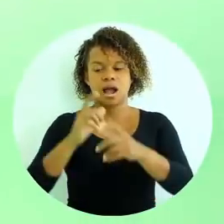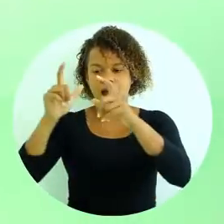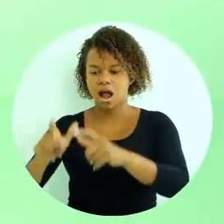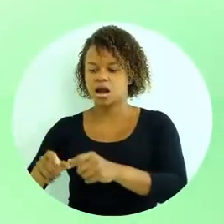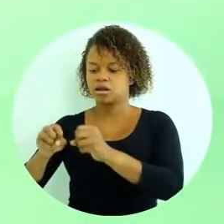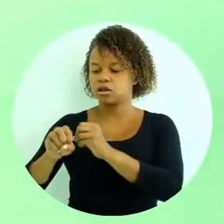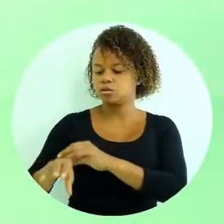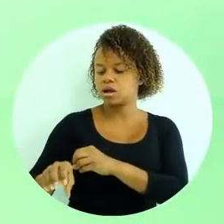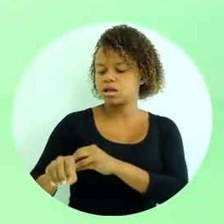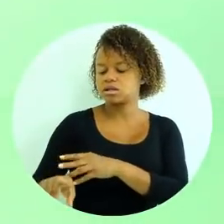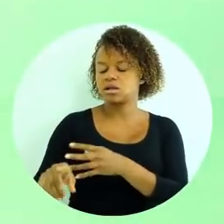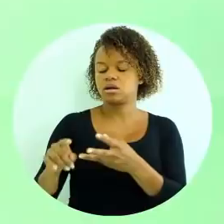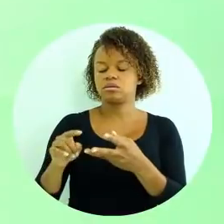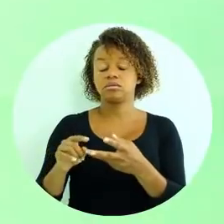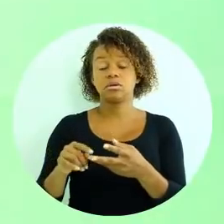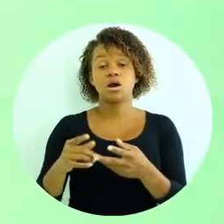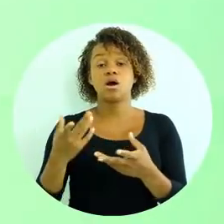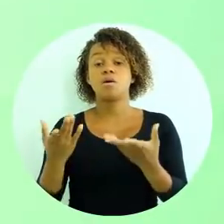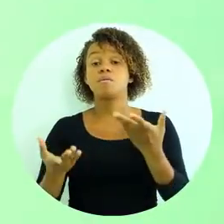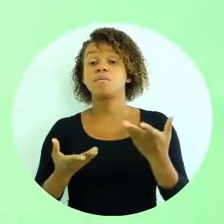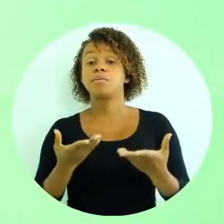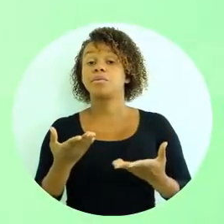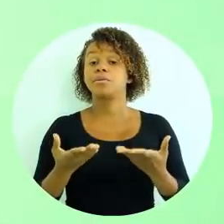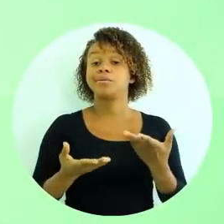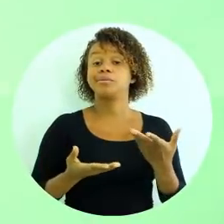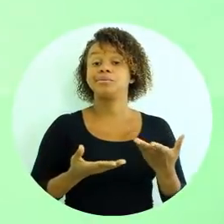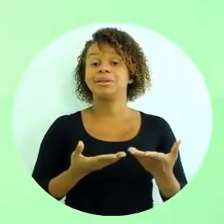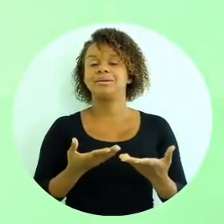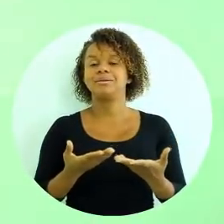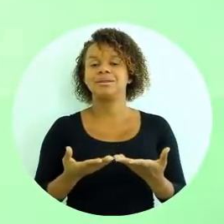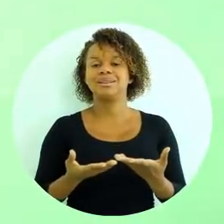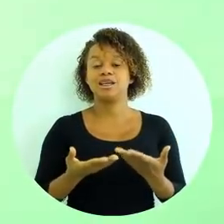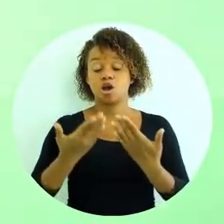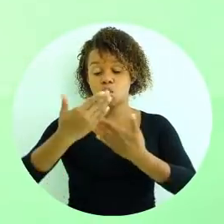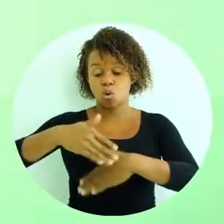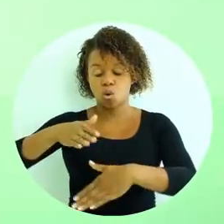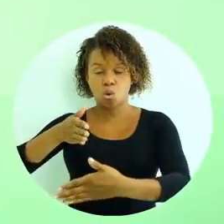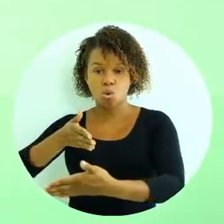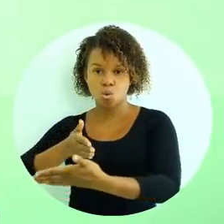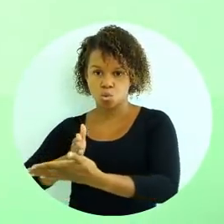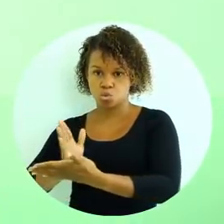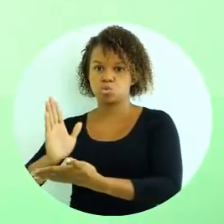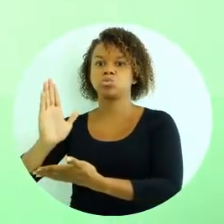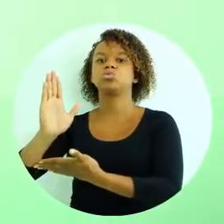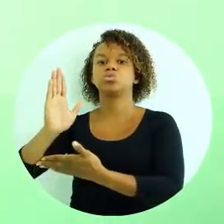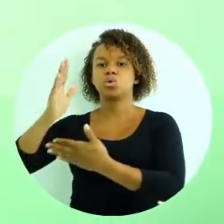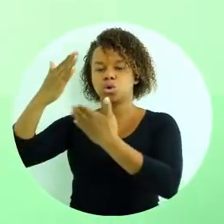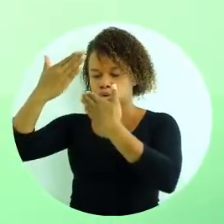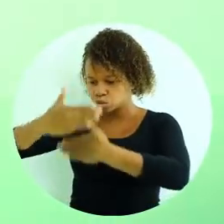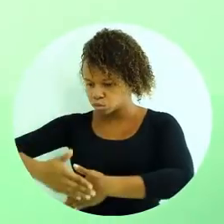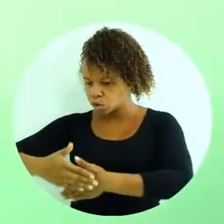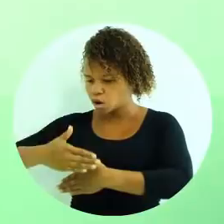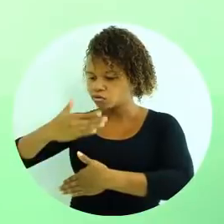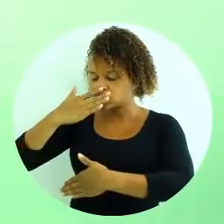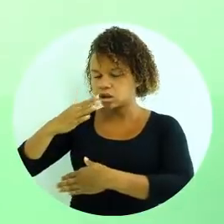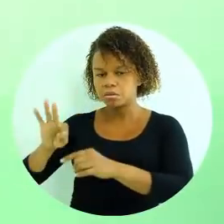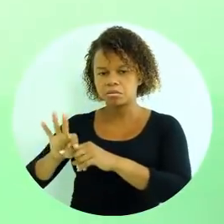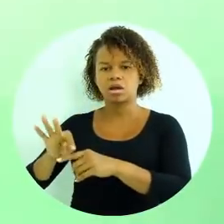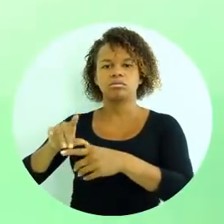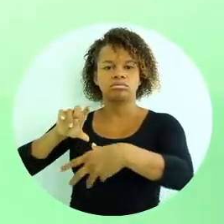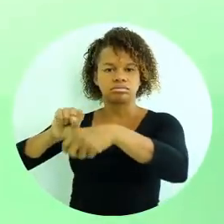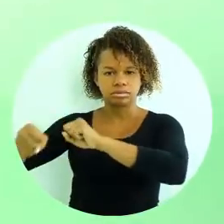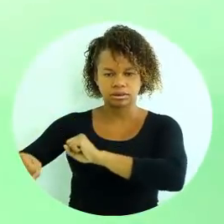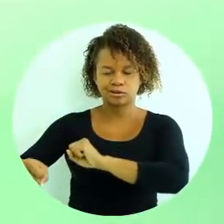área de educação por meio de concurso público